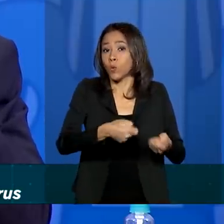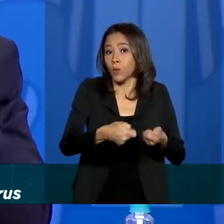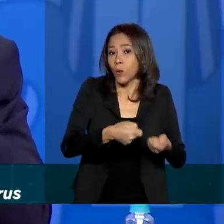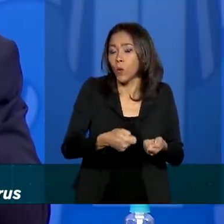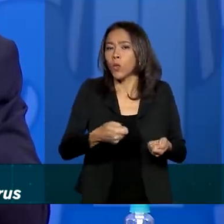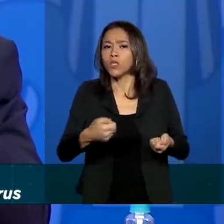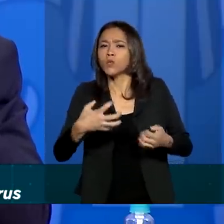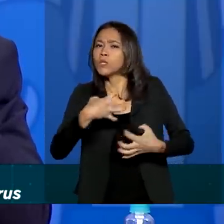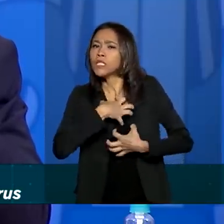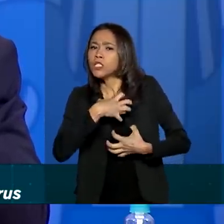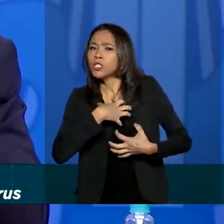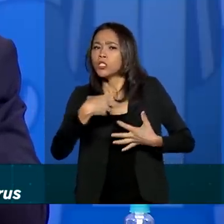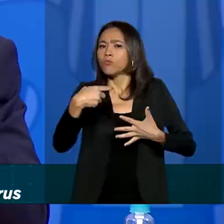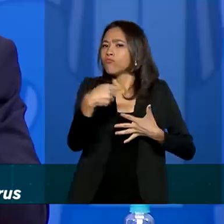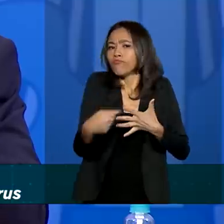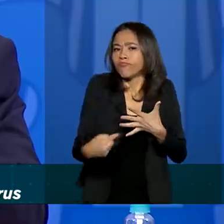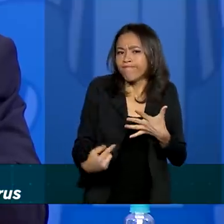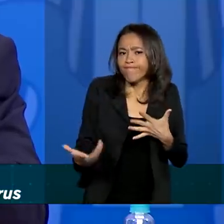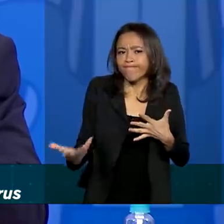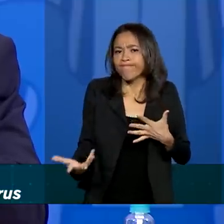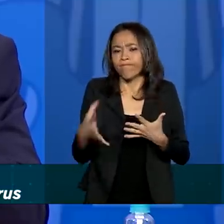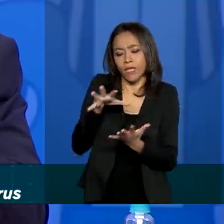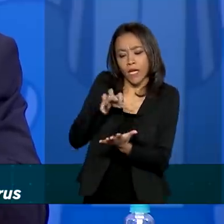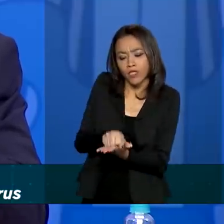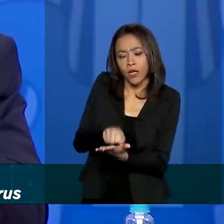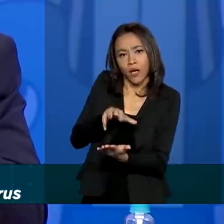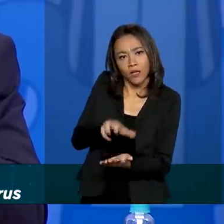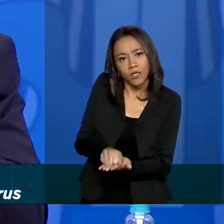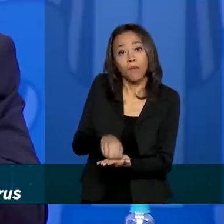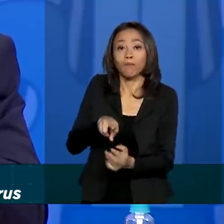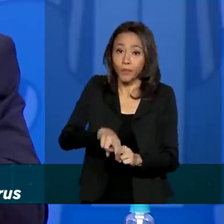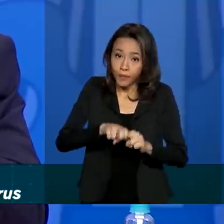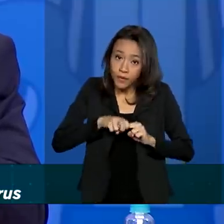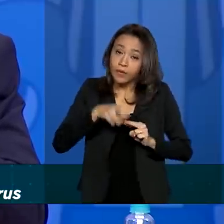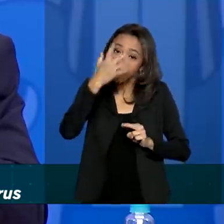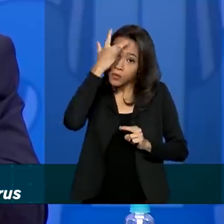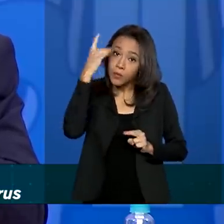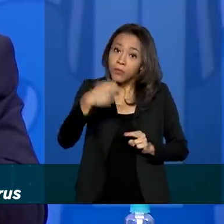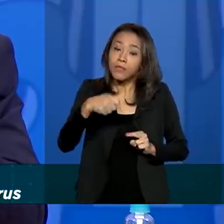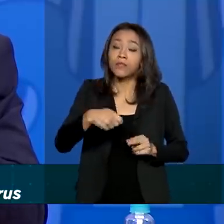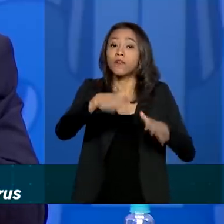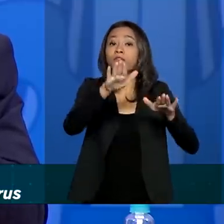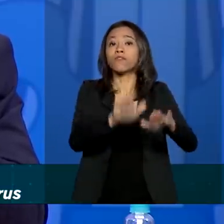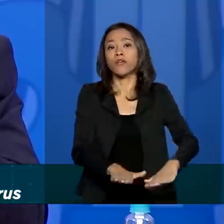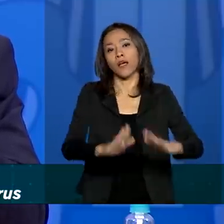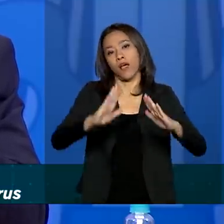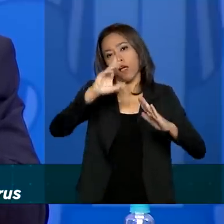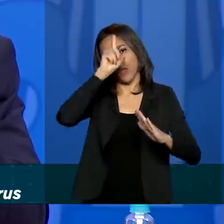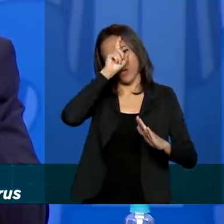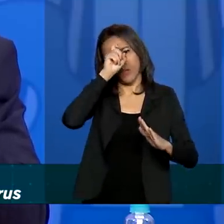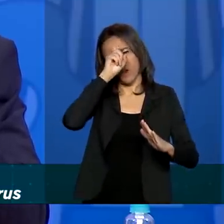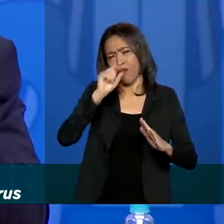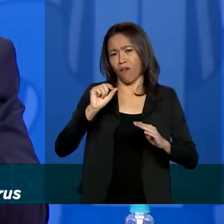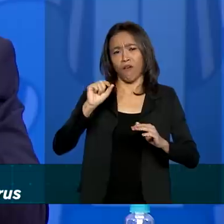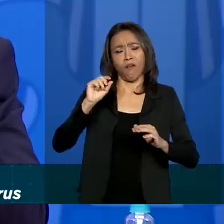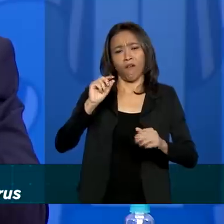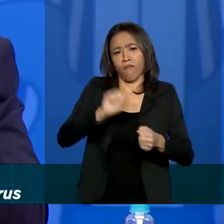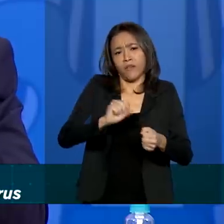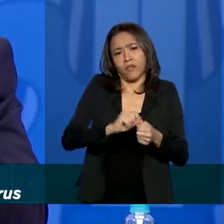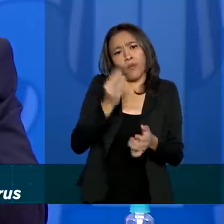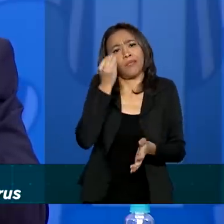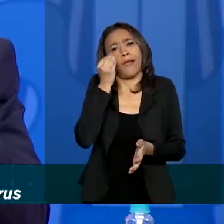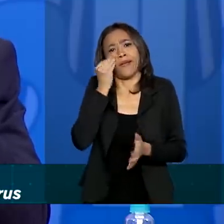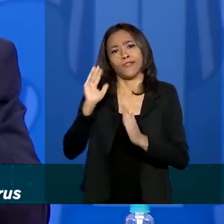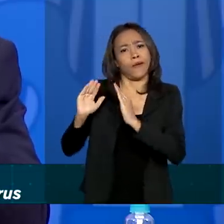exames clínicos, imagens e etc. Então, por isso que o paciente tem que estar no hospital, não dá para fazer o teste com o paciente em casa, que pode ser que ele